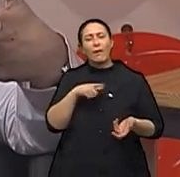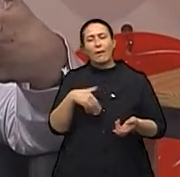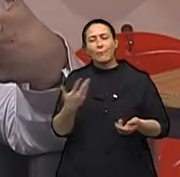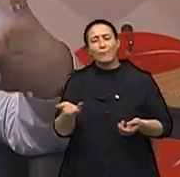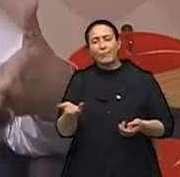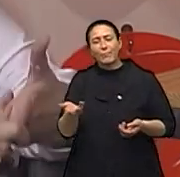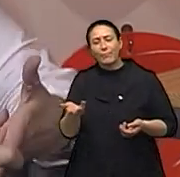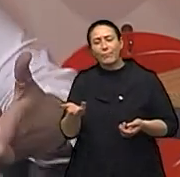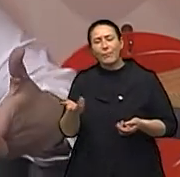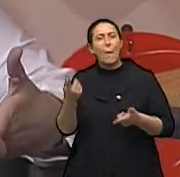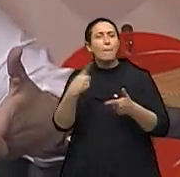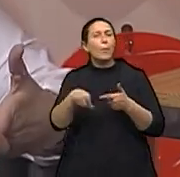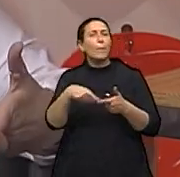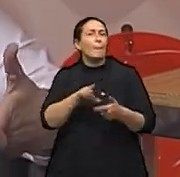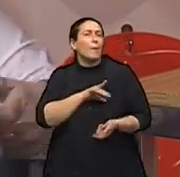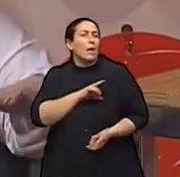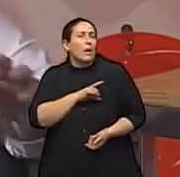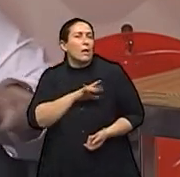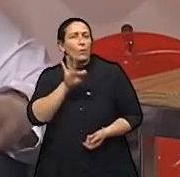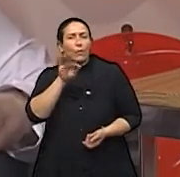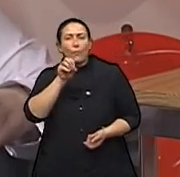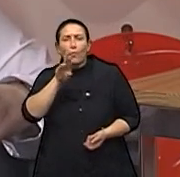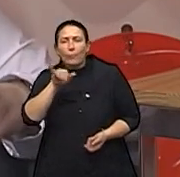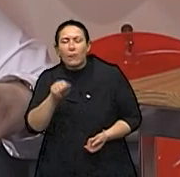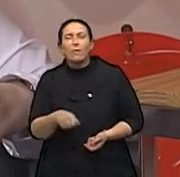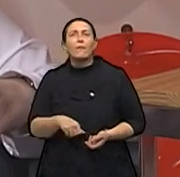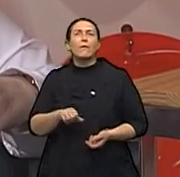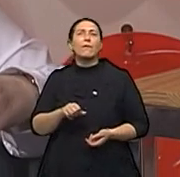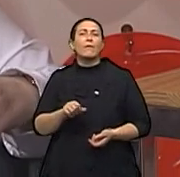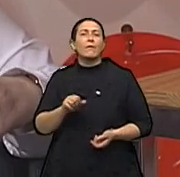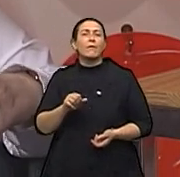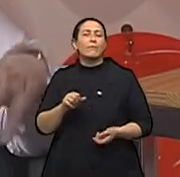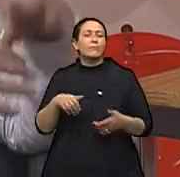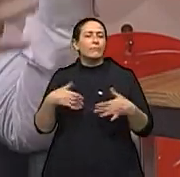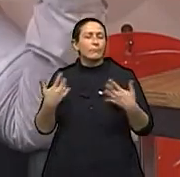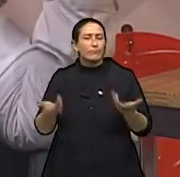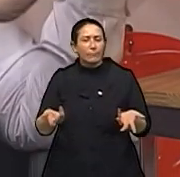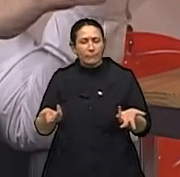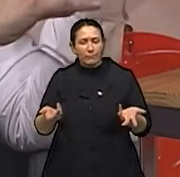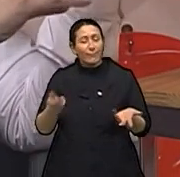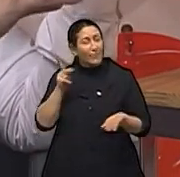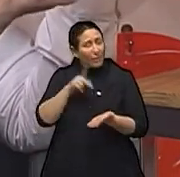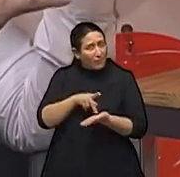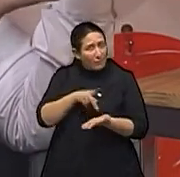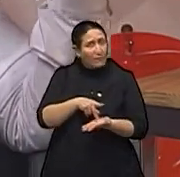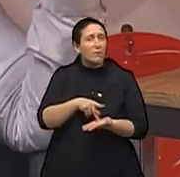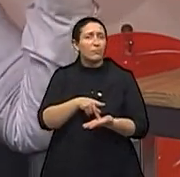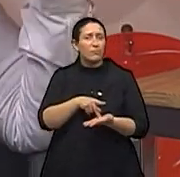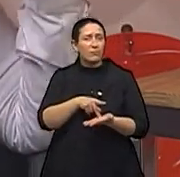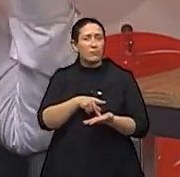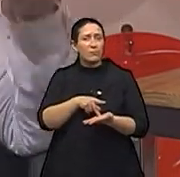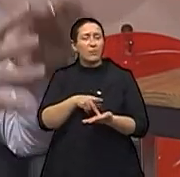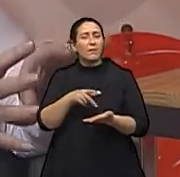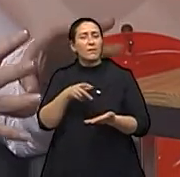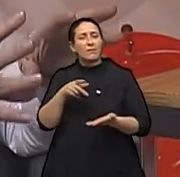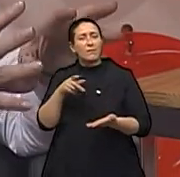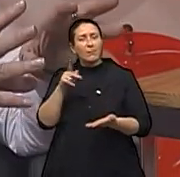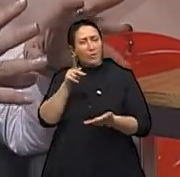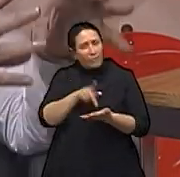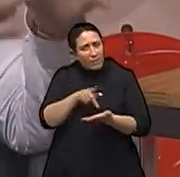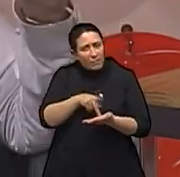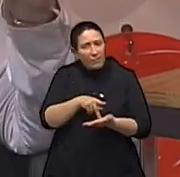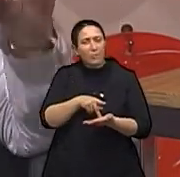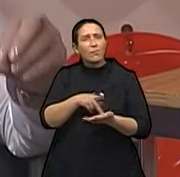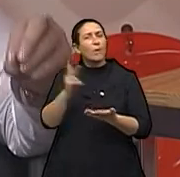de fobias, de medos. Na verdade, elas nasceram